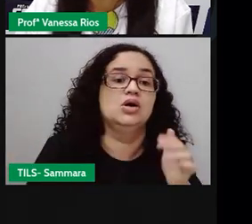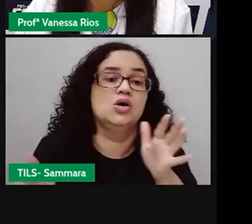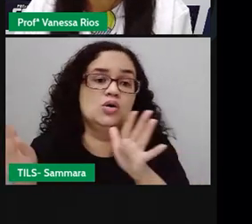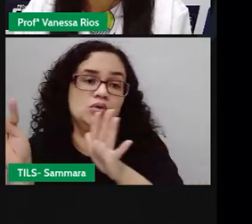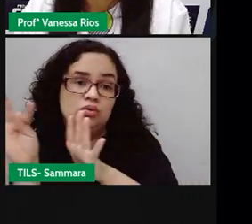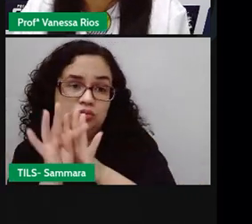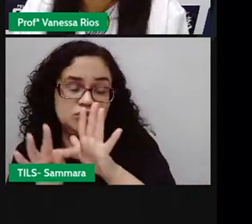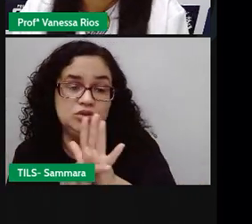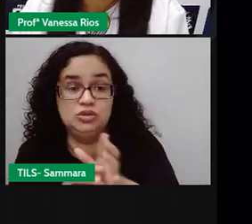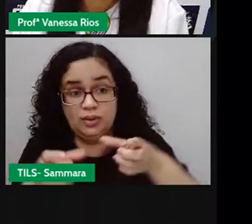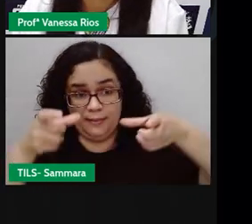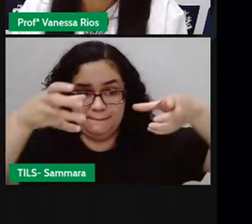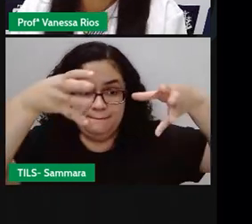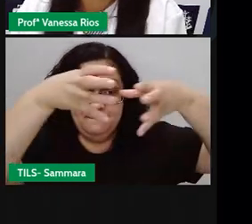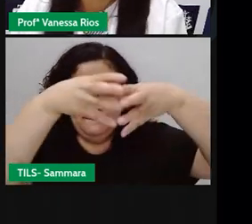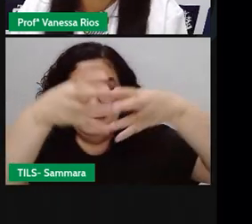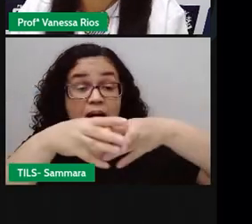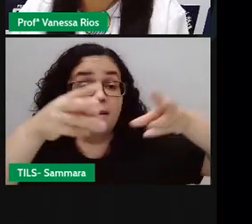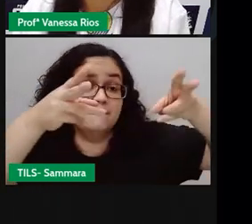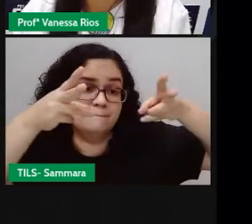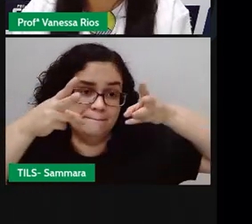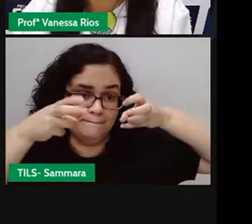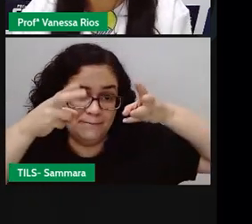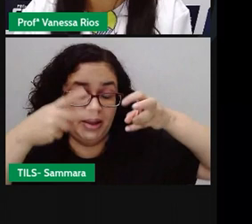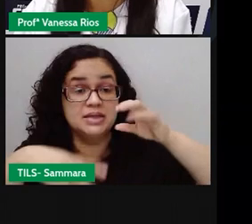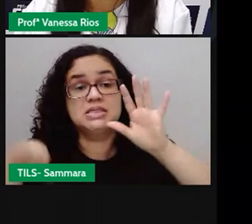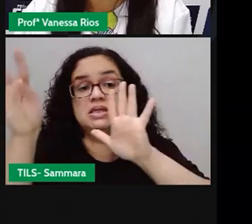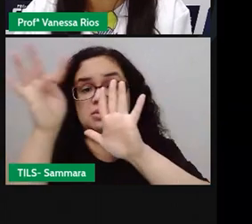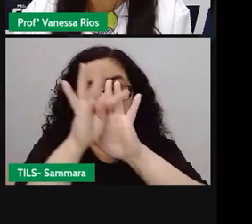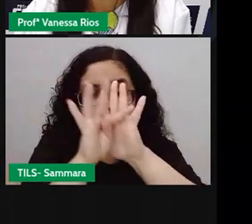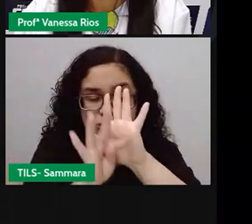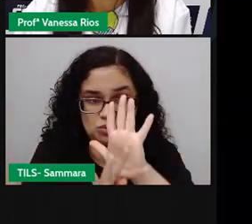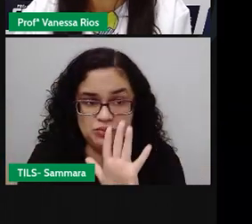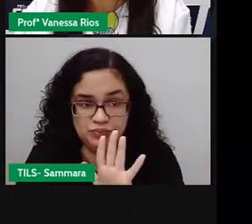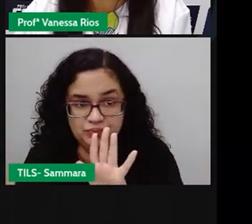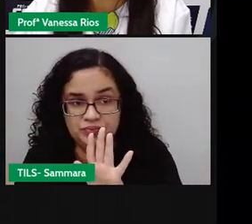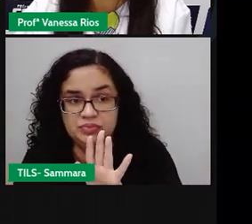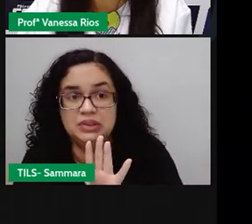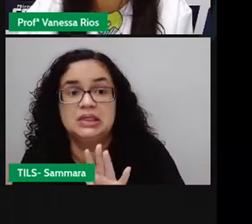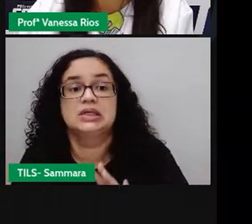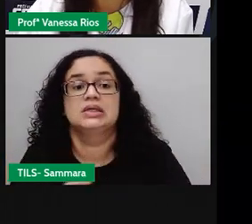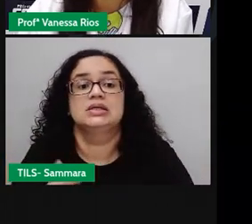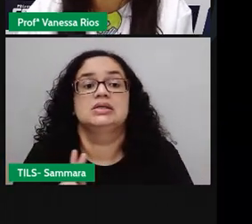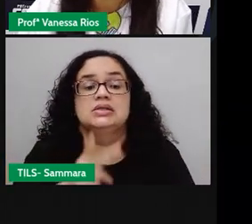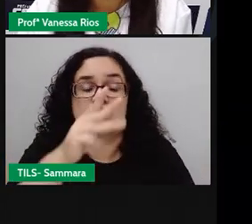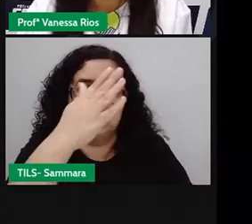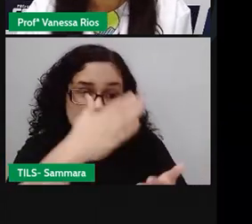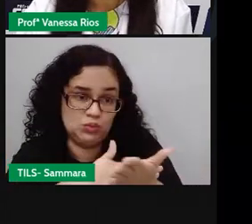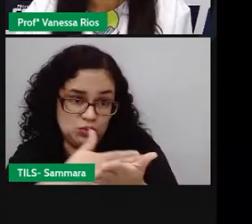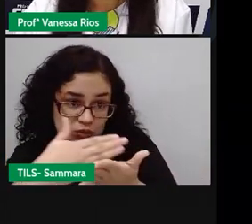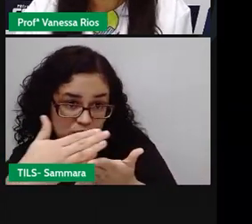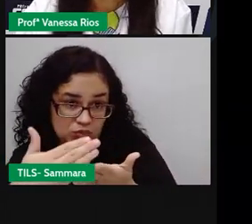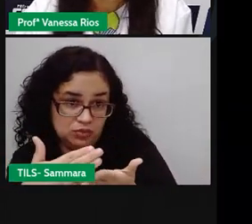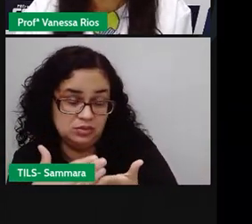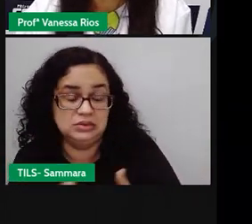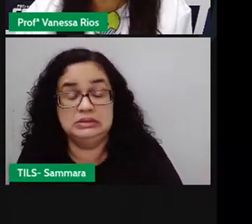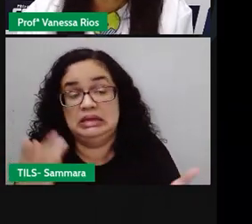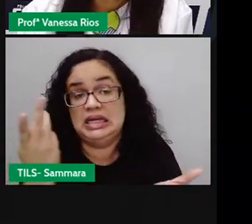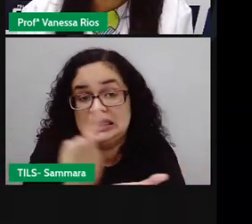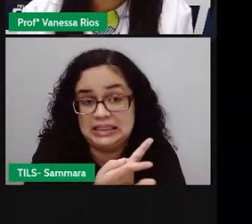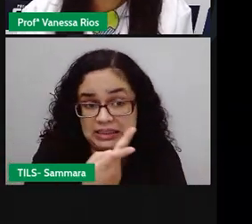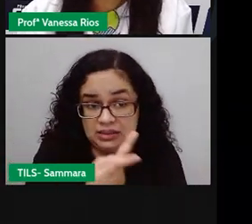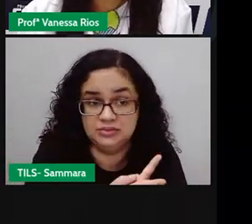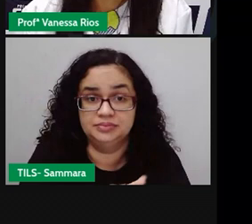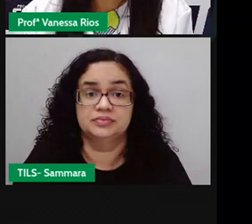está em pedaços. E a gente percebe que o texto está com um pedaço aí, sendo o pedaço inicial incorreto.